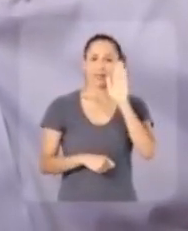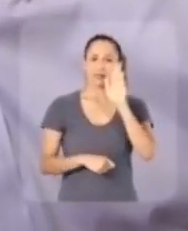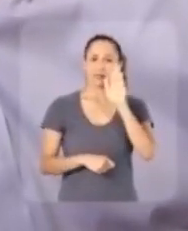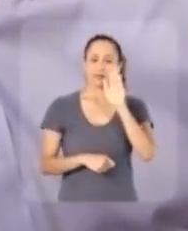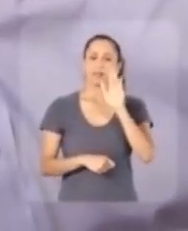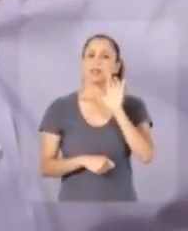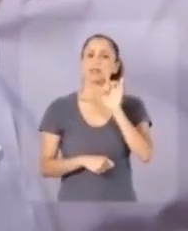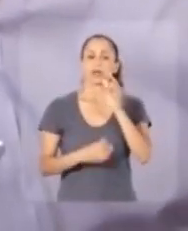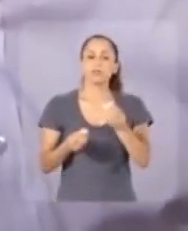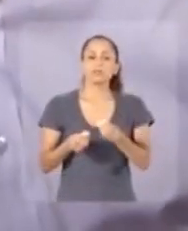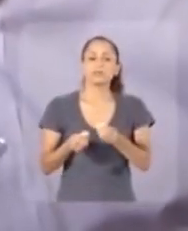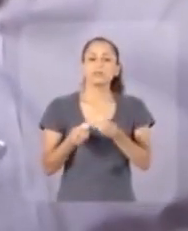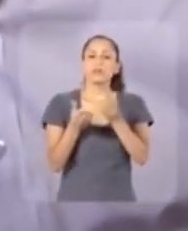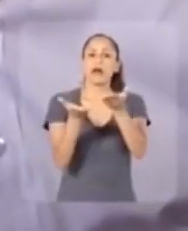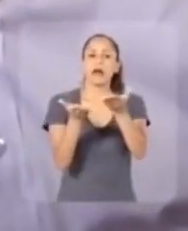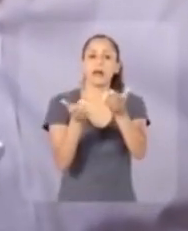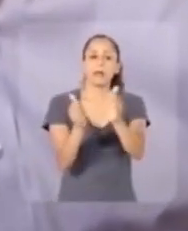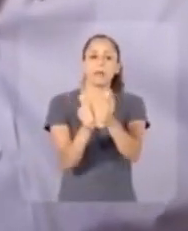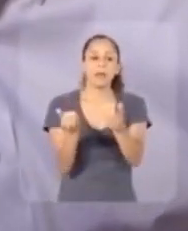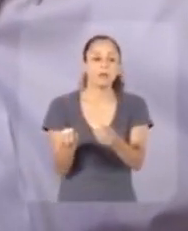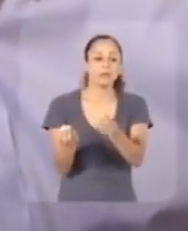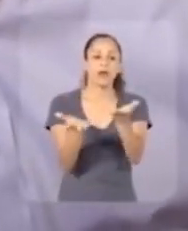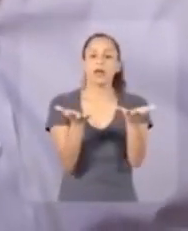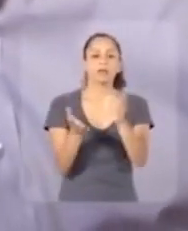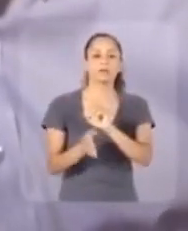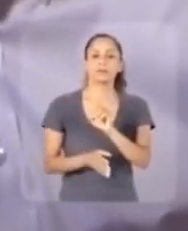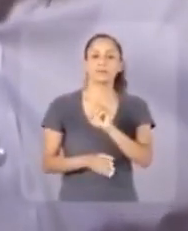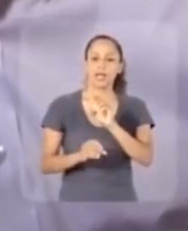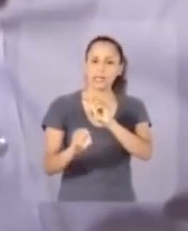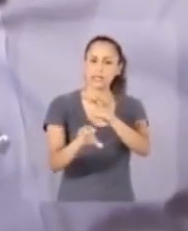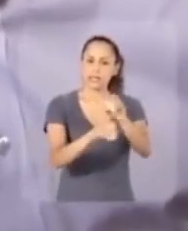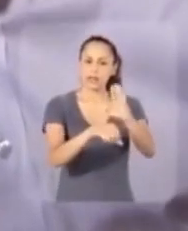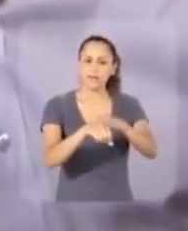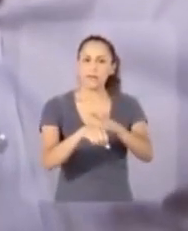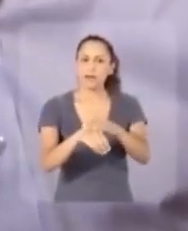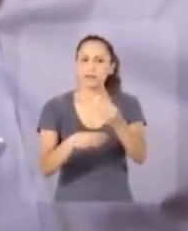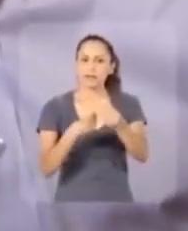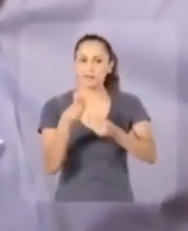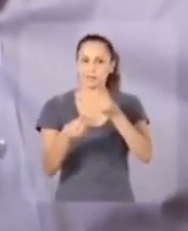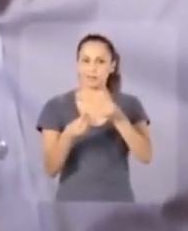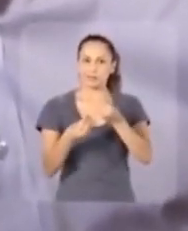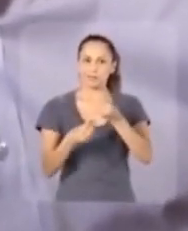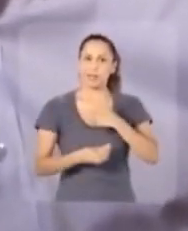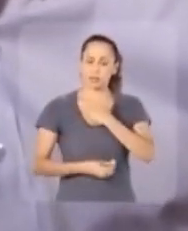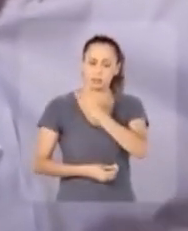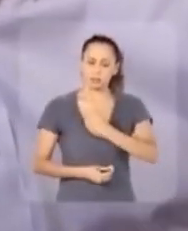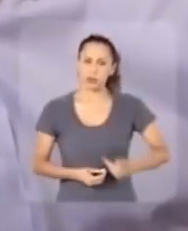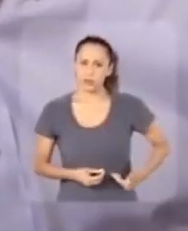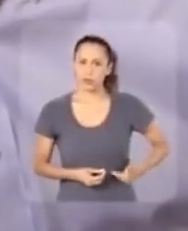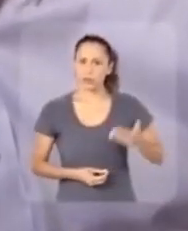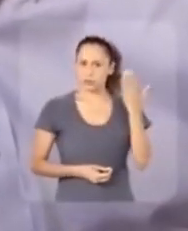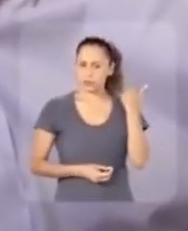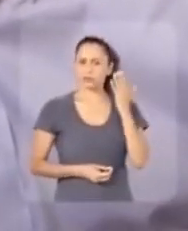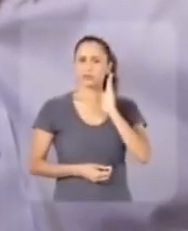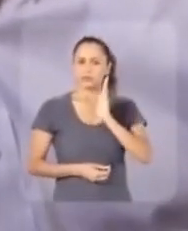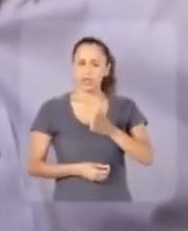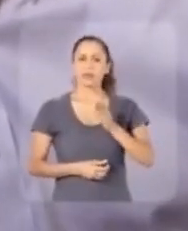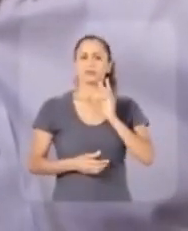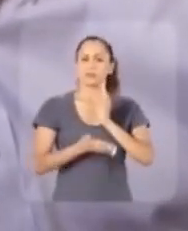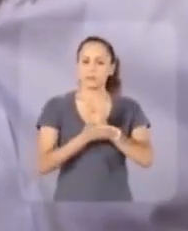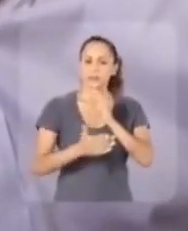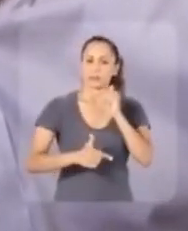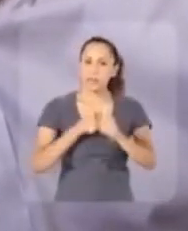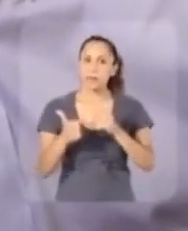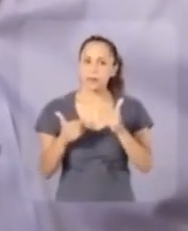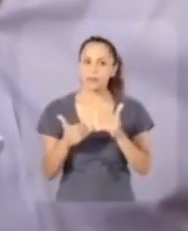precisa. Mais do que apenas dar o pão, ensinar a fazer. Como governador, sempre trabalhei